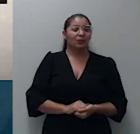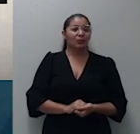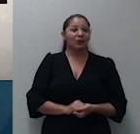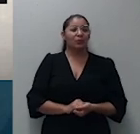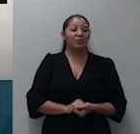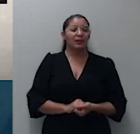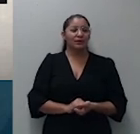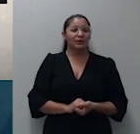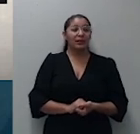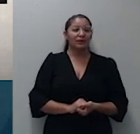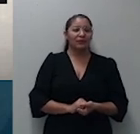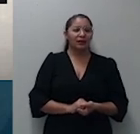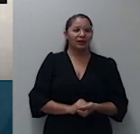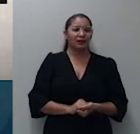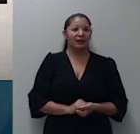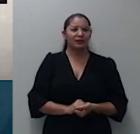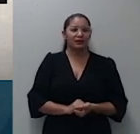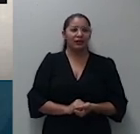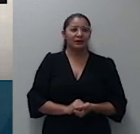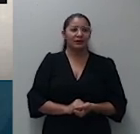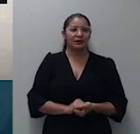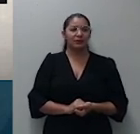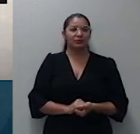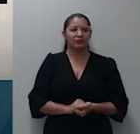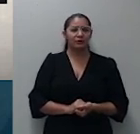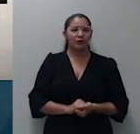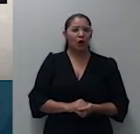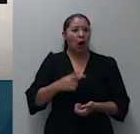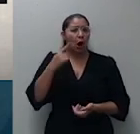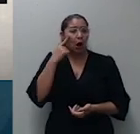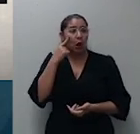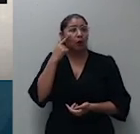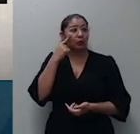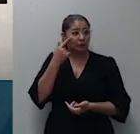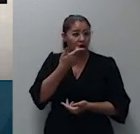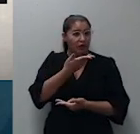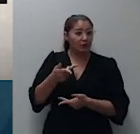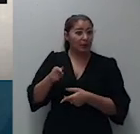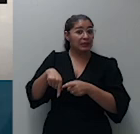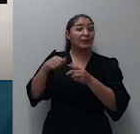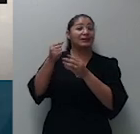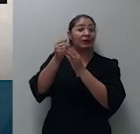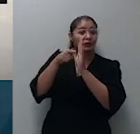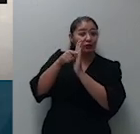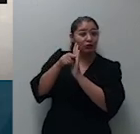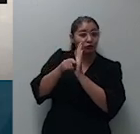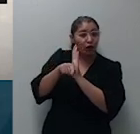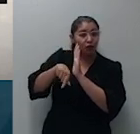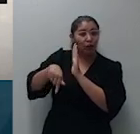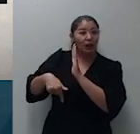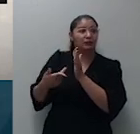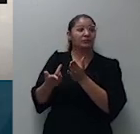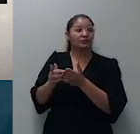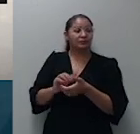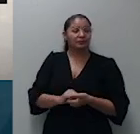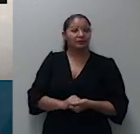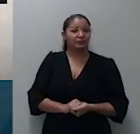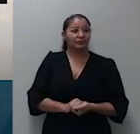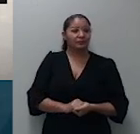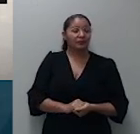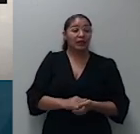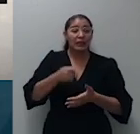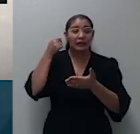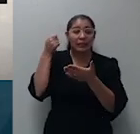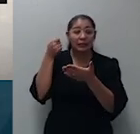de liquidação violou a coisa julgada baseada nas peculiaridades do caso concreto em determinação exarada